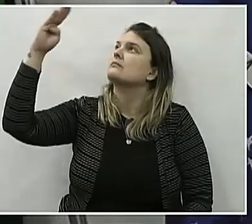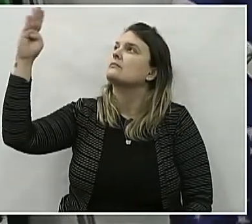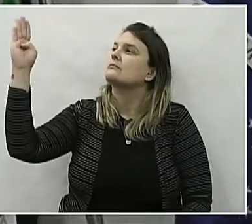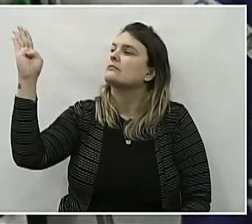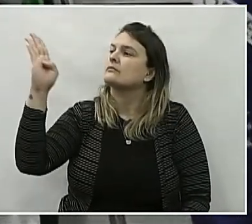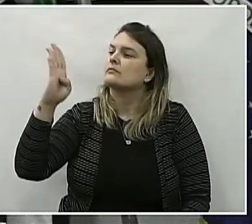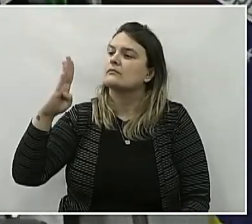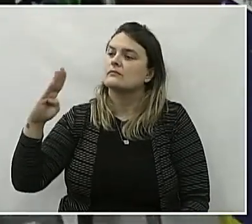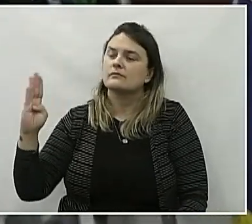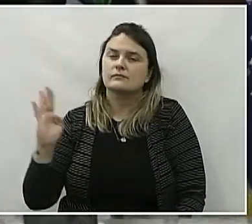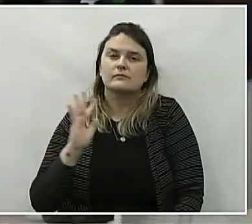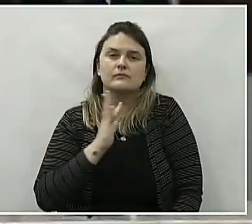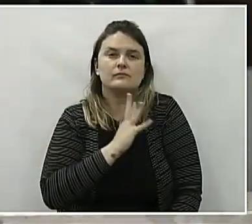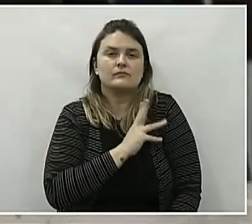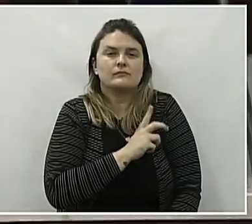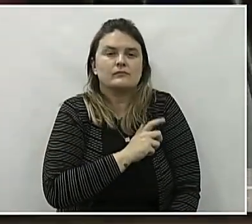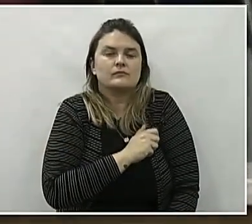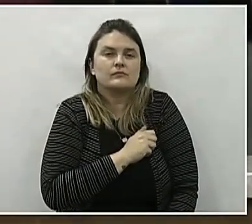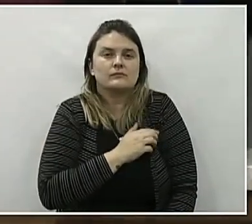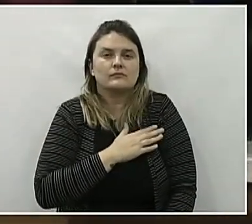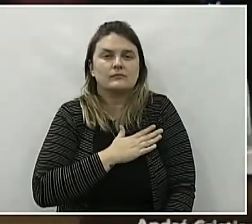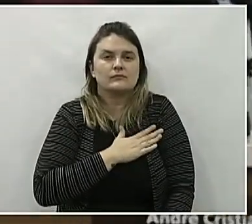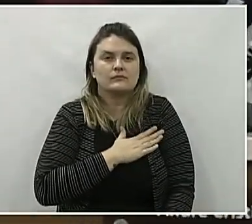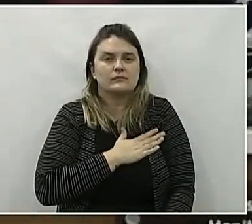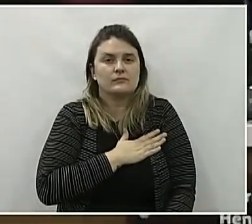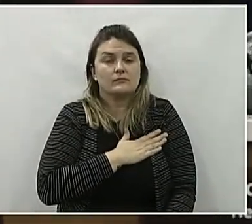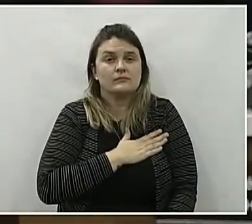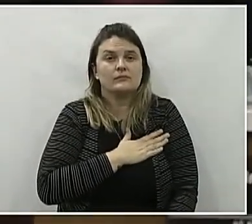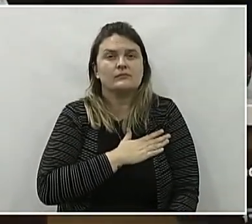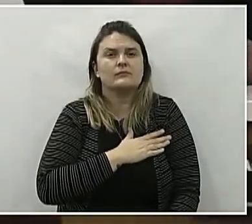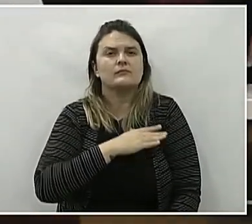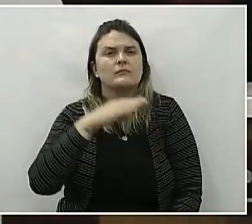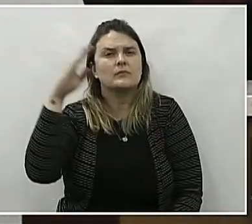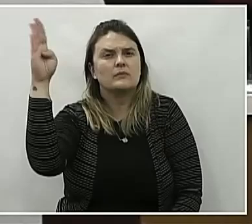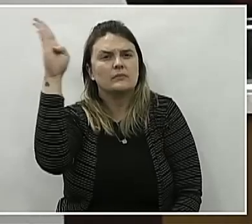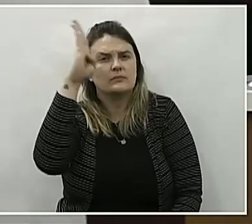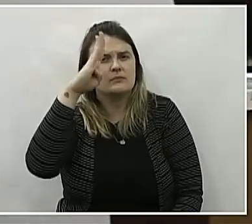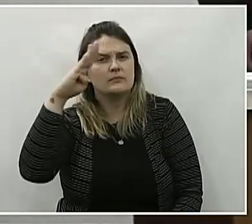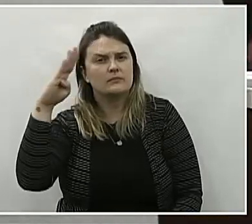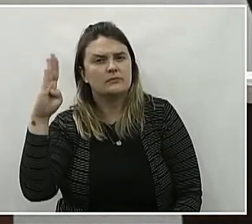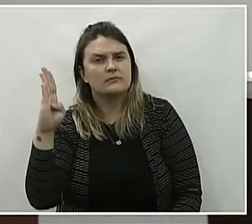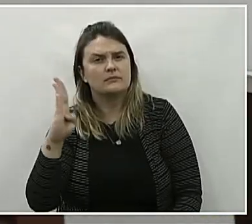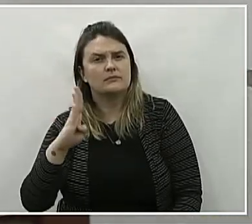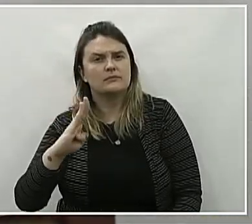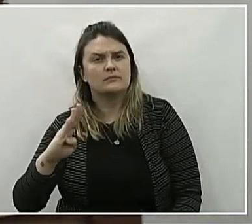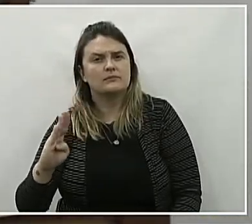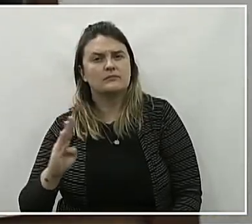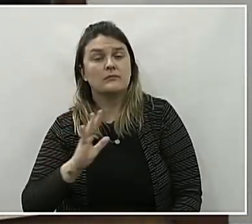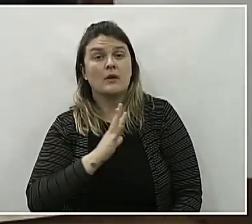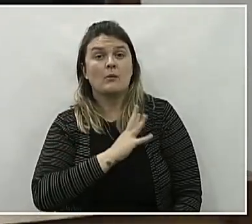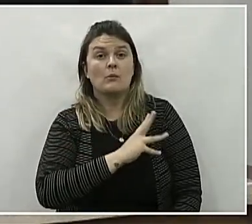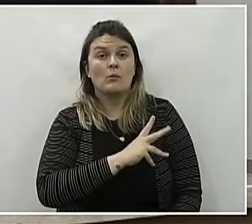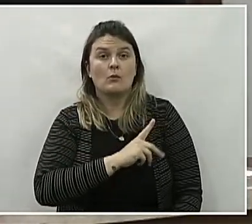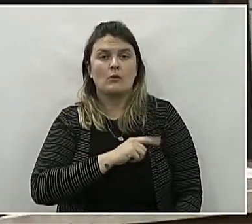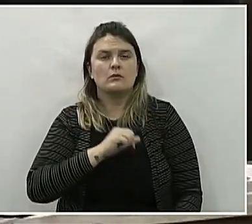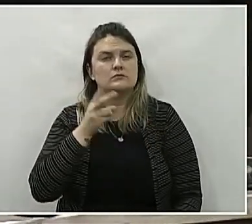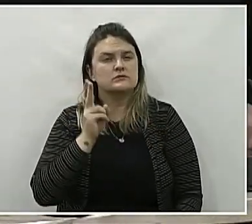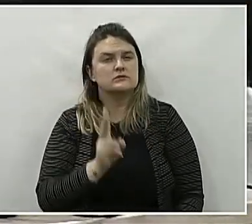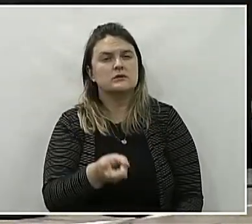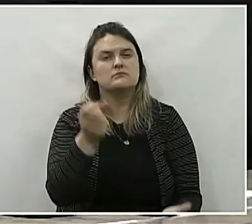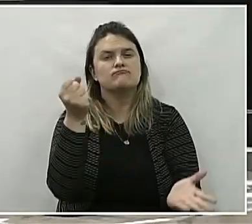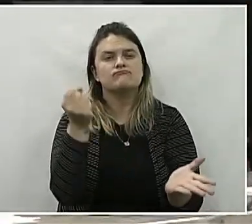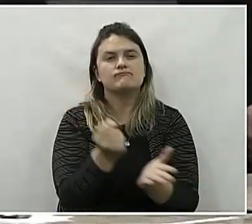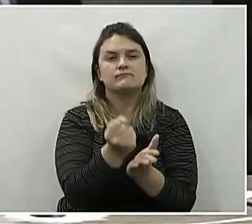valores. Ó pátria amada, toda a terra, salve e salve, Brasil, que amor eterno seja